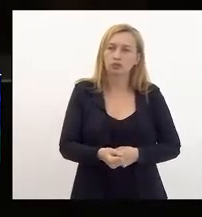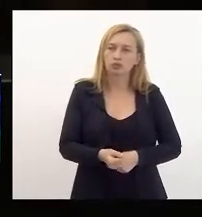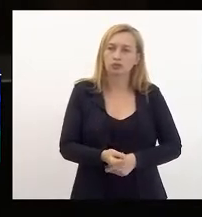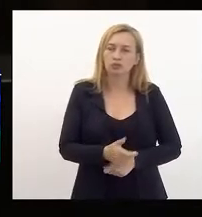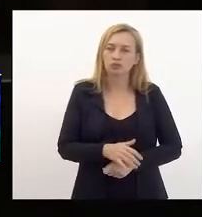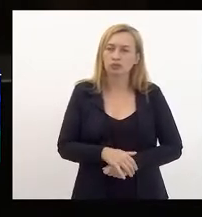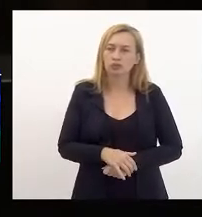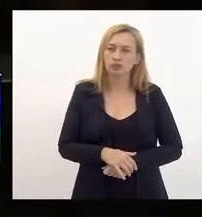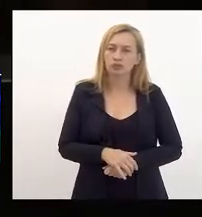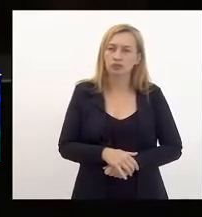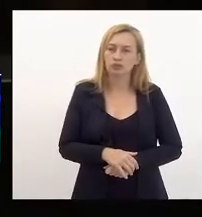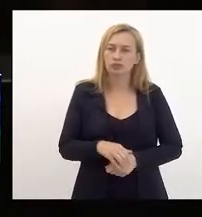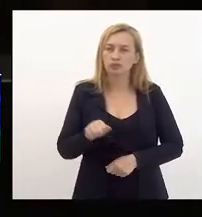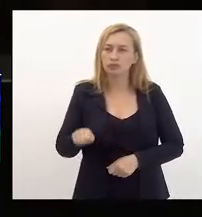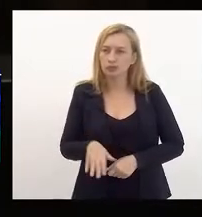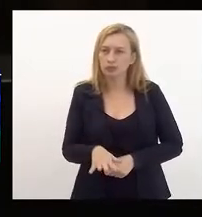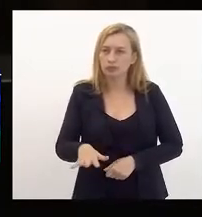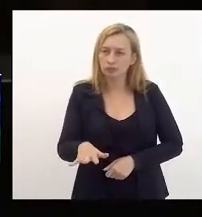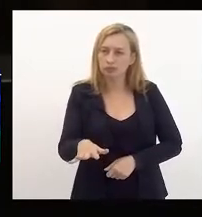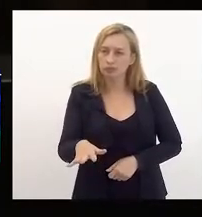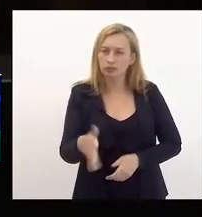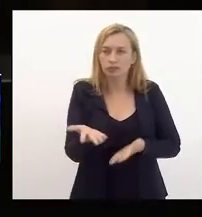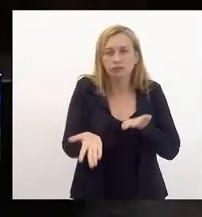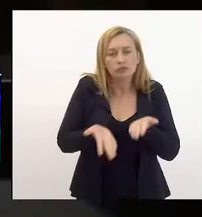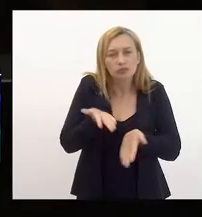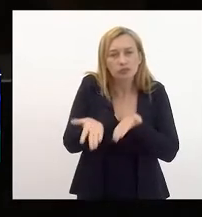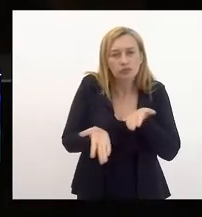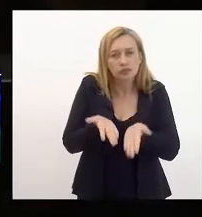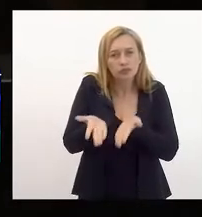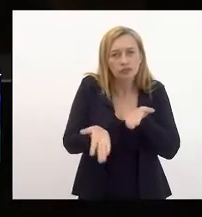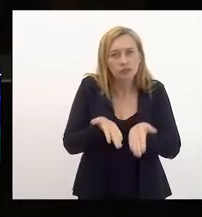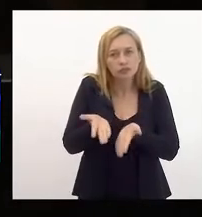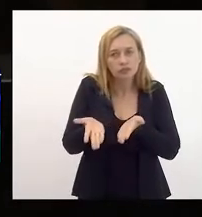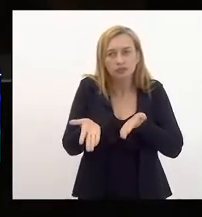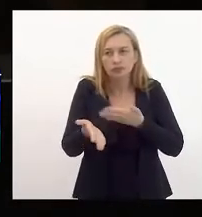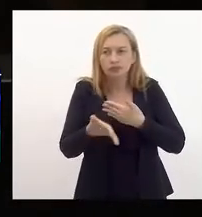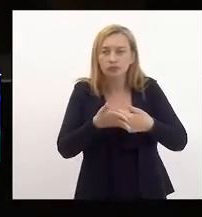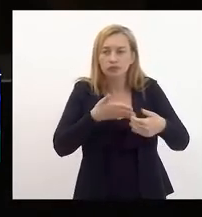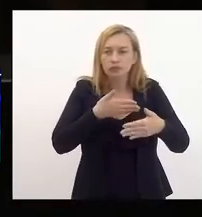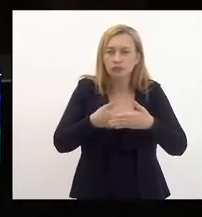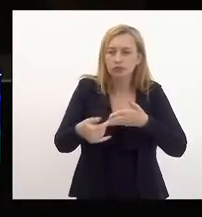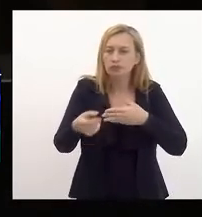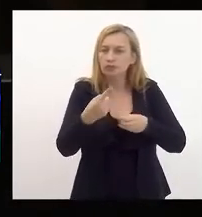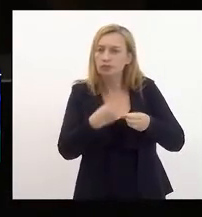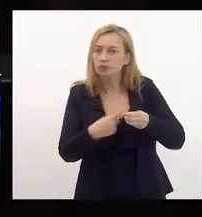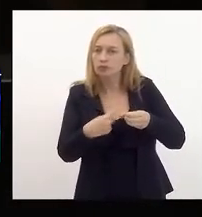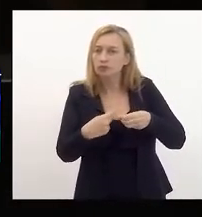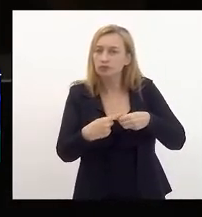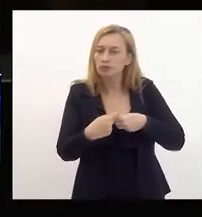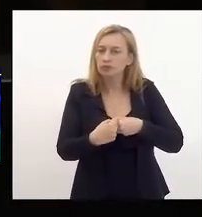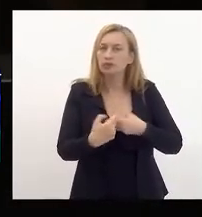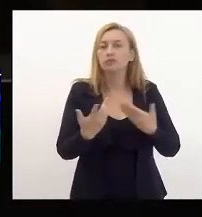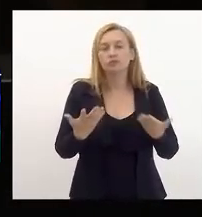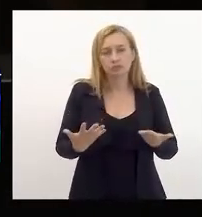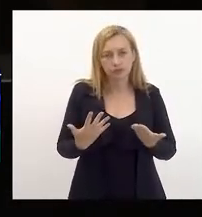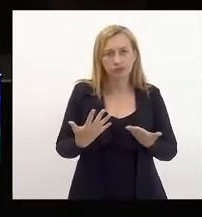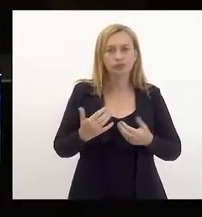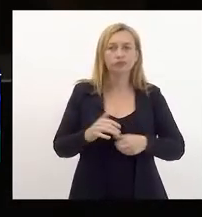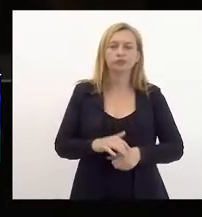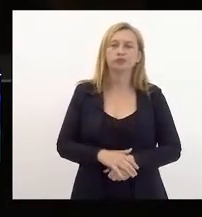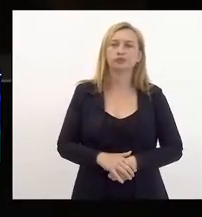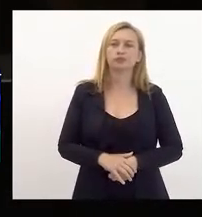a favela seja tratada como qualquer bairro, o território de favela seja